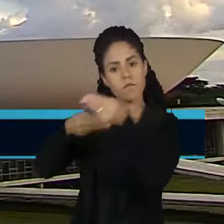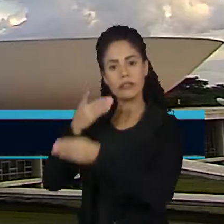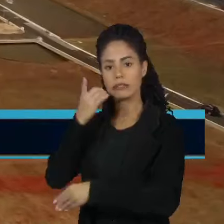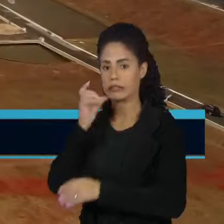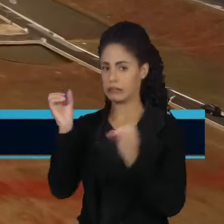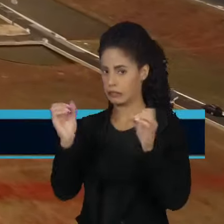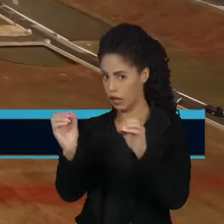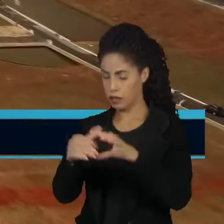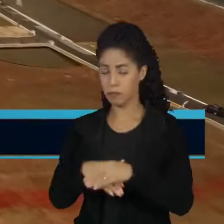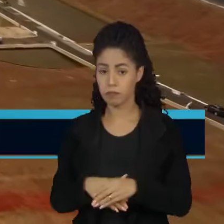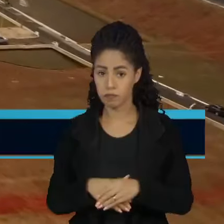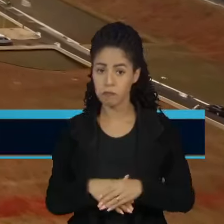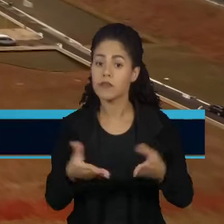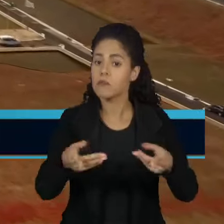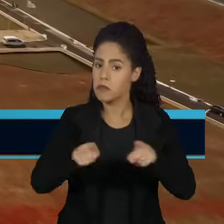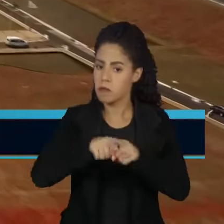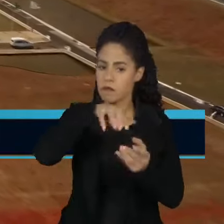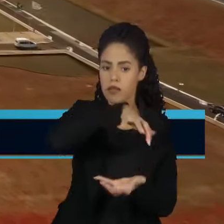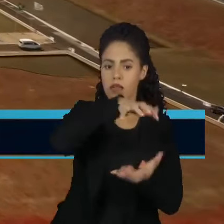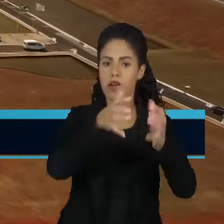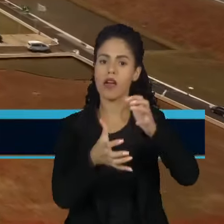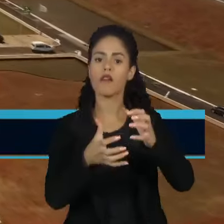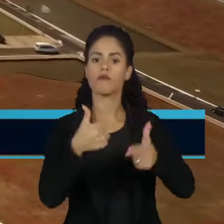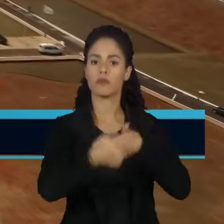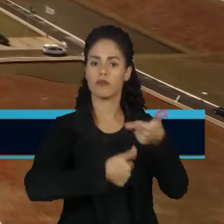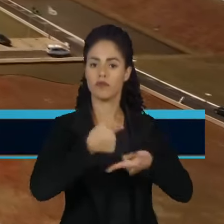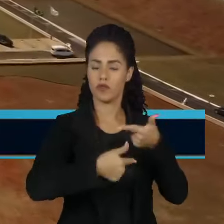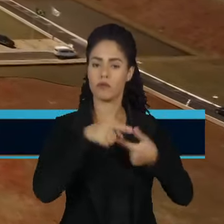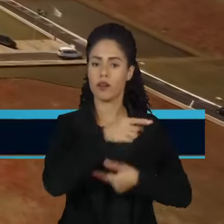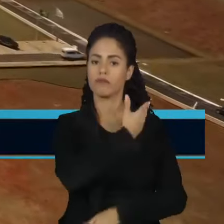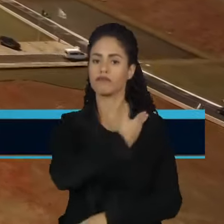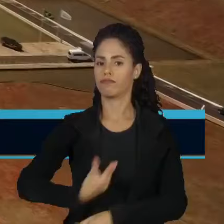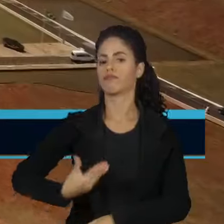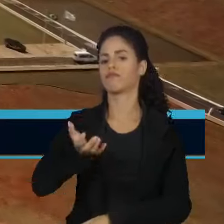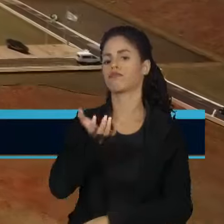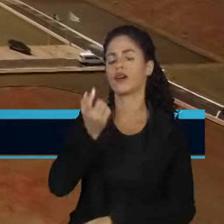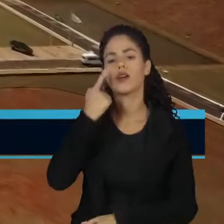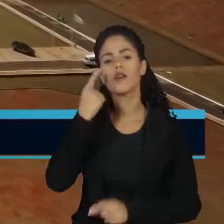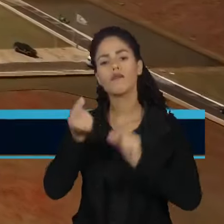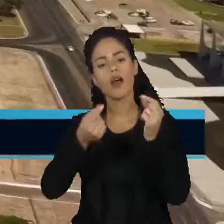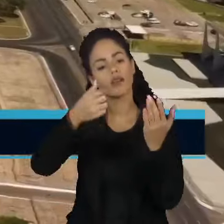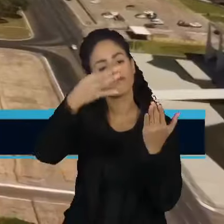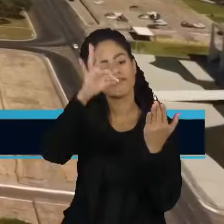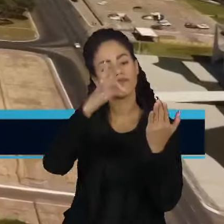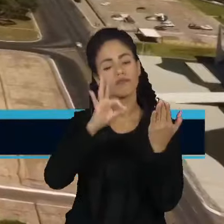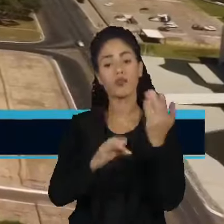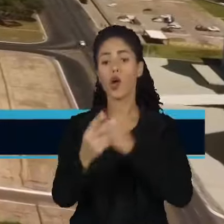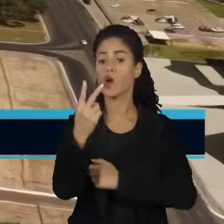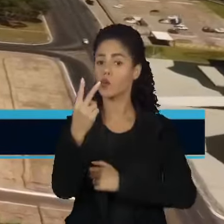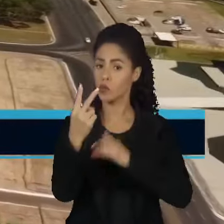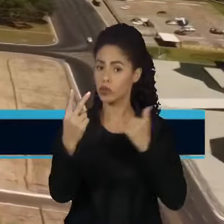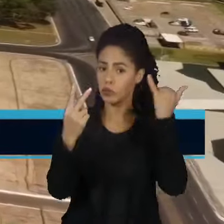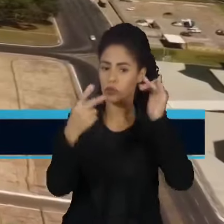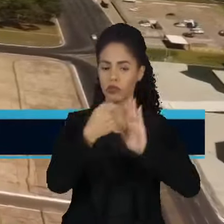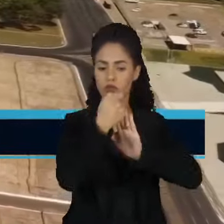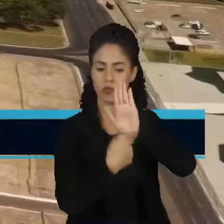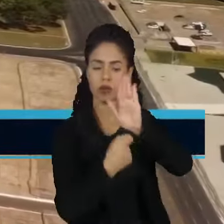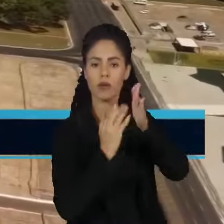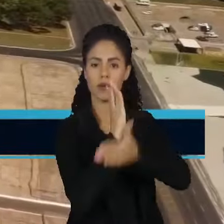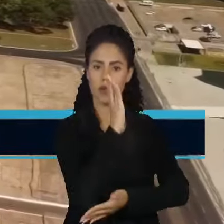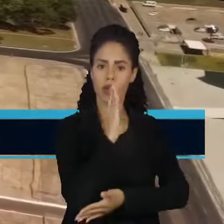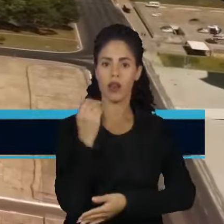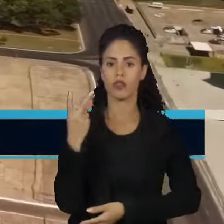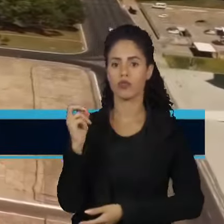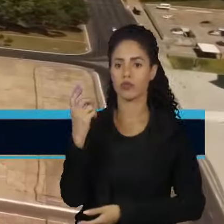Congresso. Quanto à reforma trabalhista, o governo pretende revisar dois pontos do texto aprovados